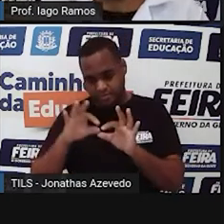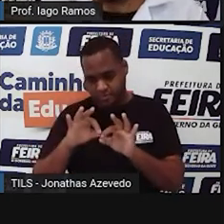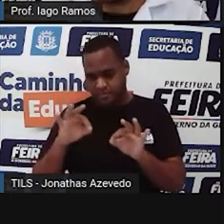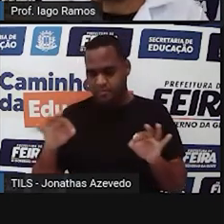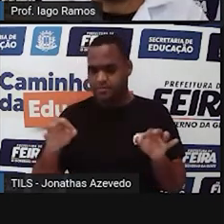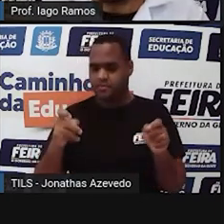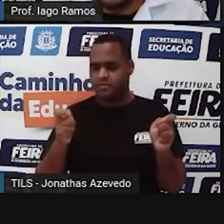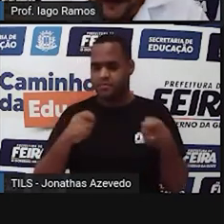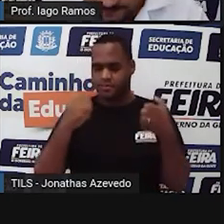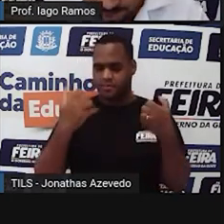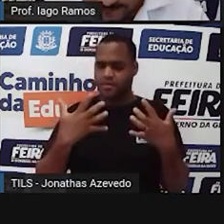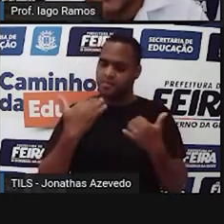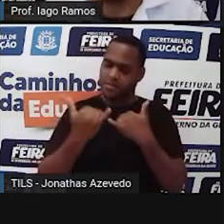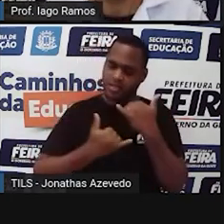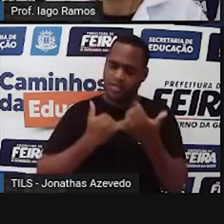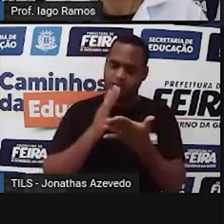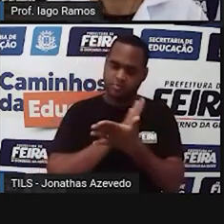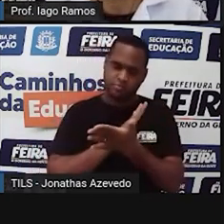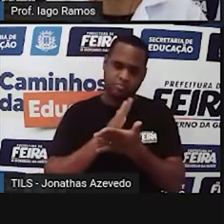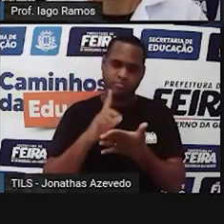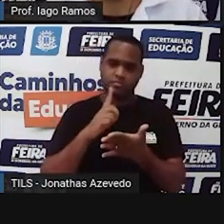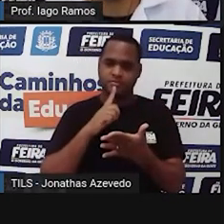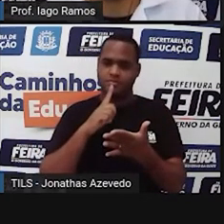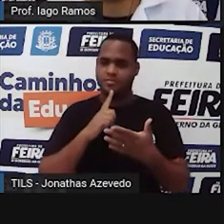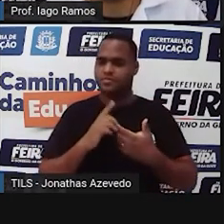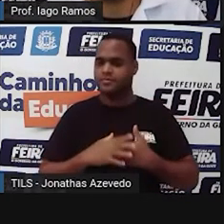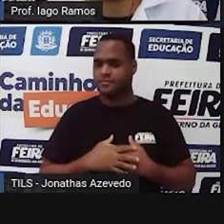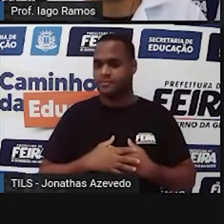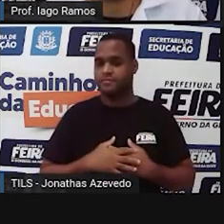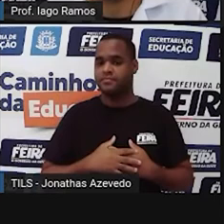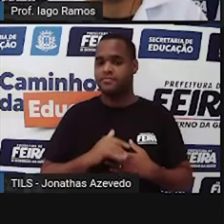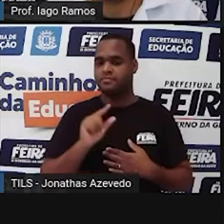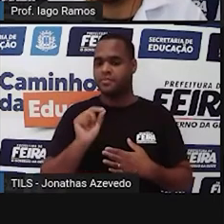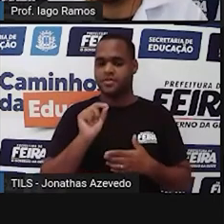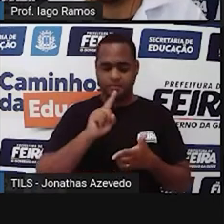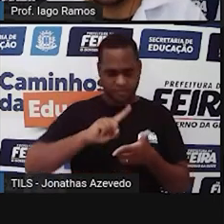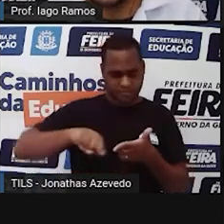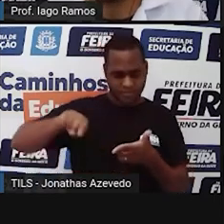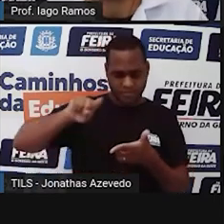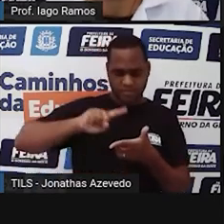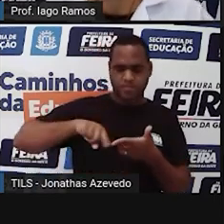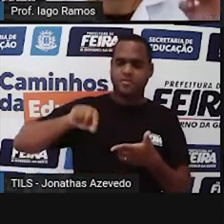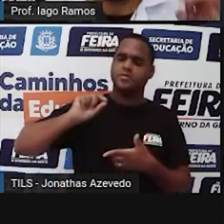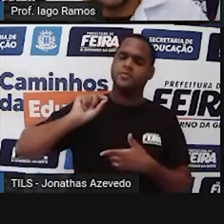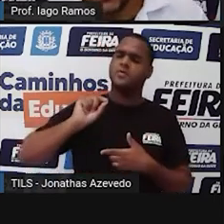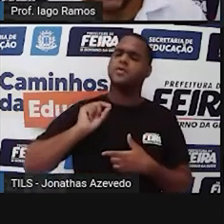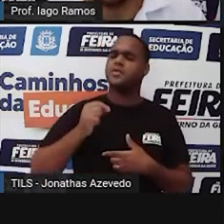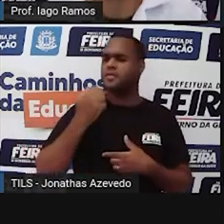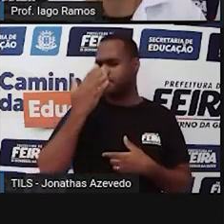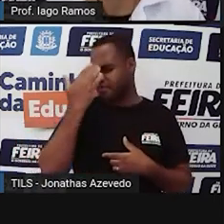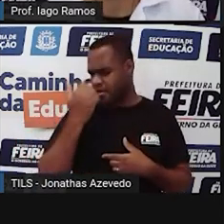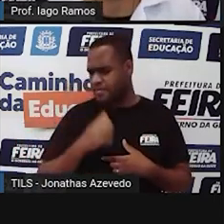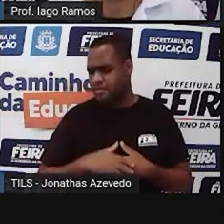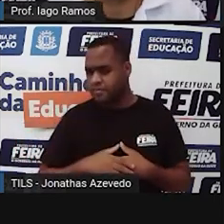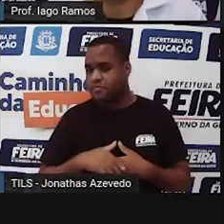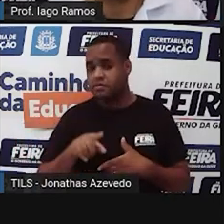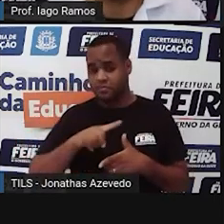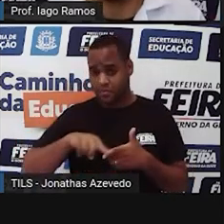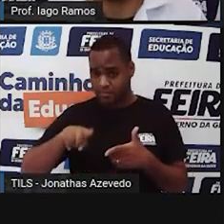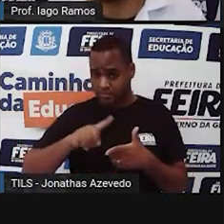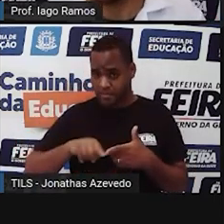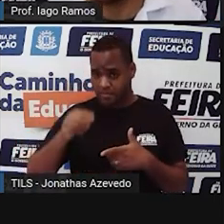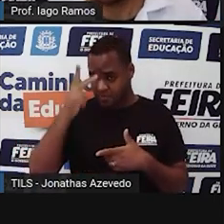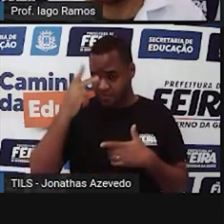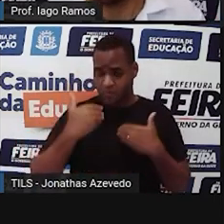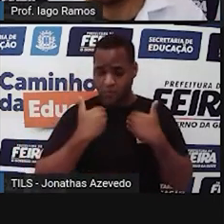brincadeiras, né? Mas qual é o problema que isso tem, né? Tem um problema em usar o corpo